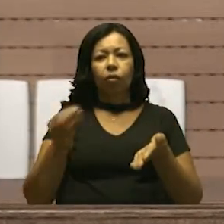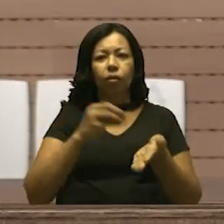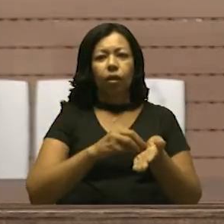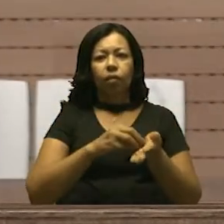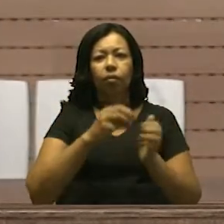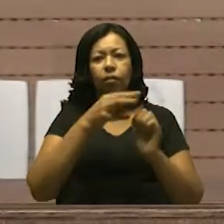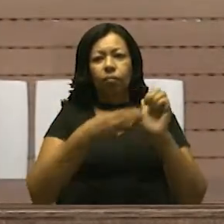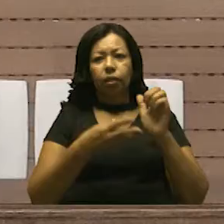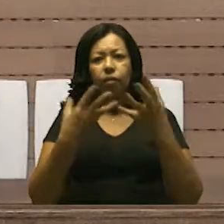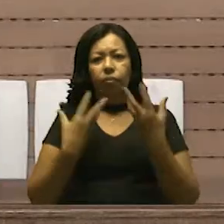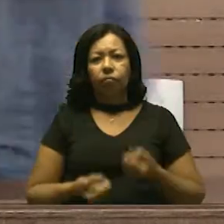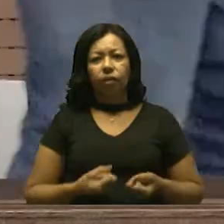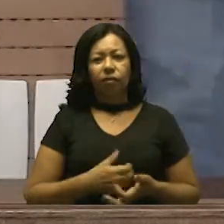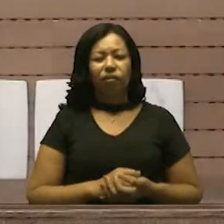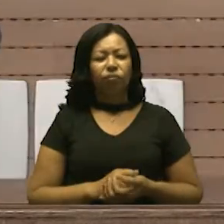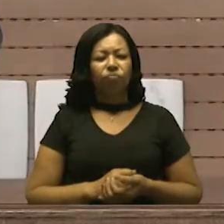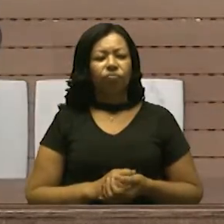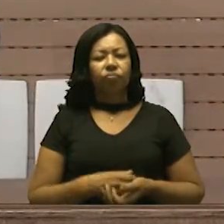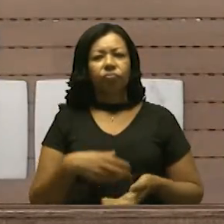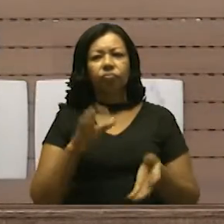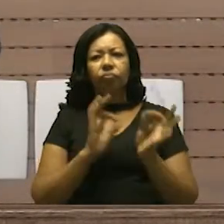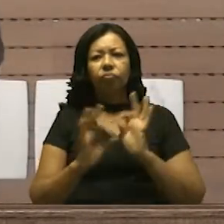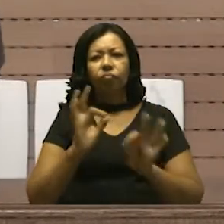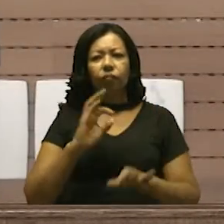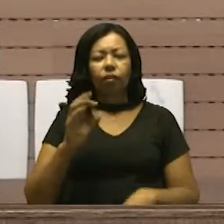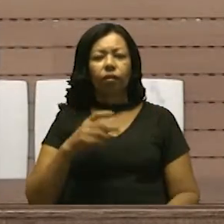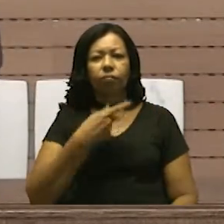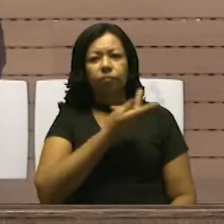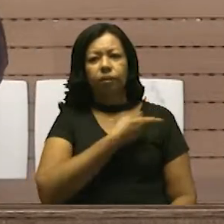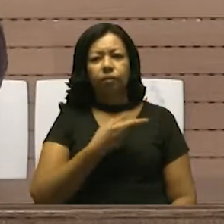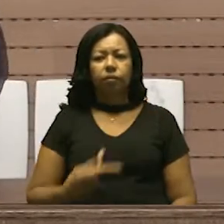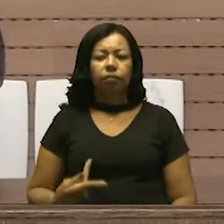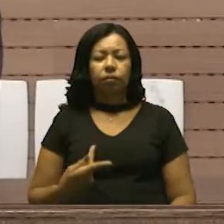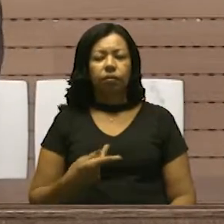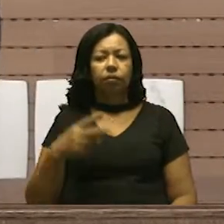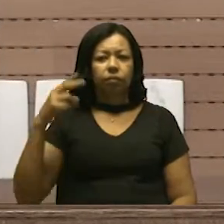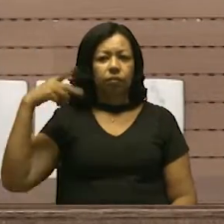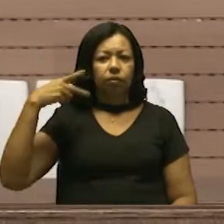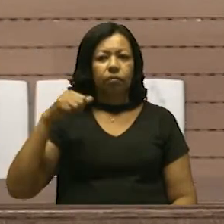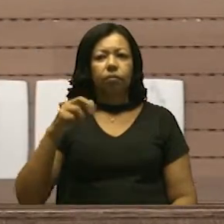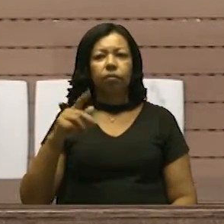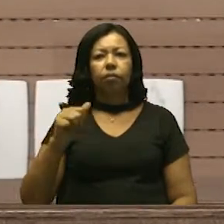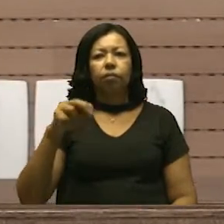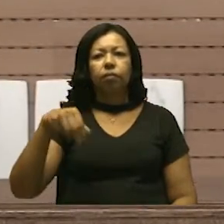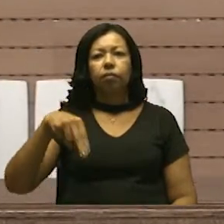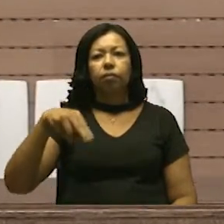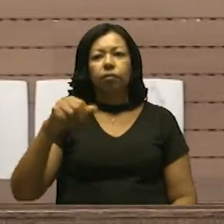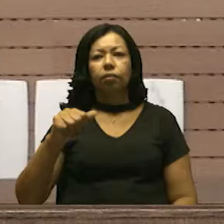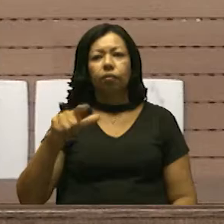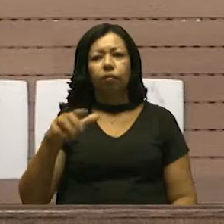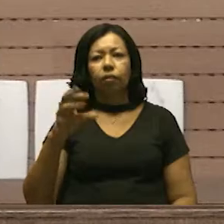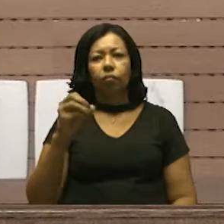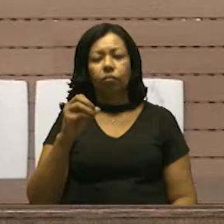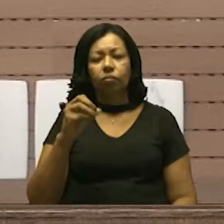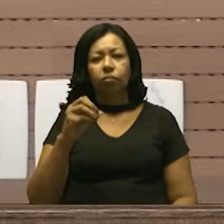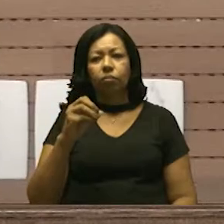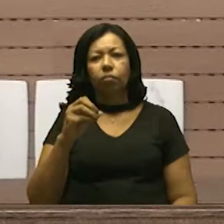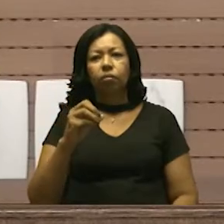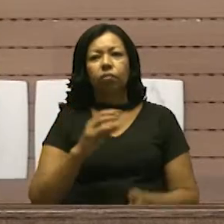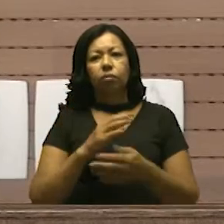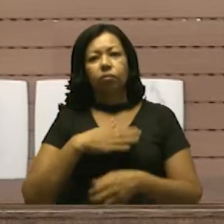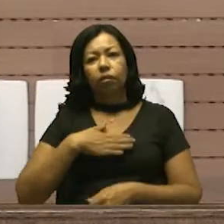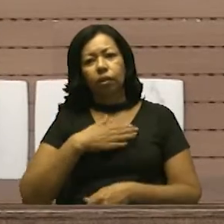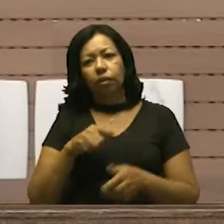a emenda aprovada. Questão de ordem, senhor presidente. Questão de ordem, vereador Agnaldo Araújo. Gostaria que V. Exª